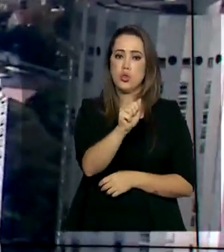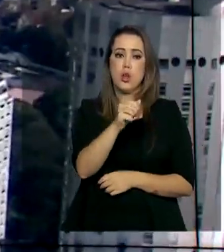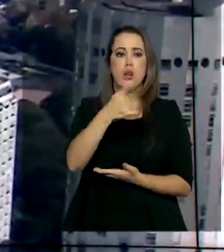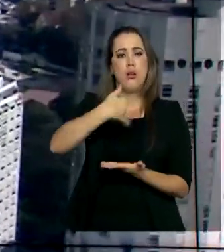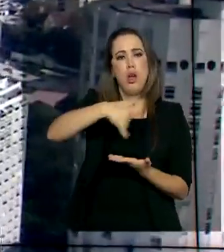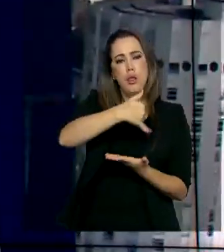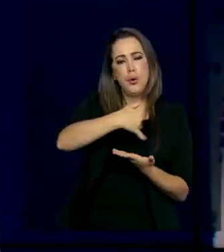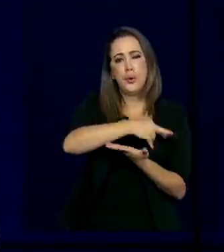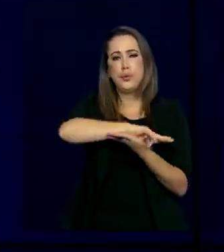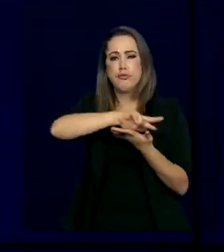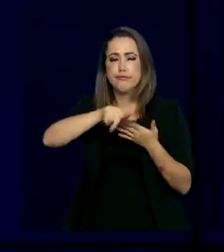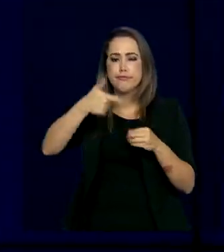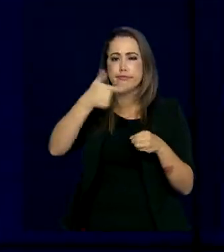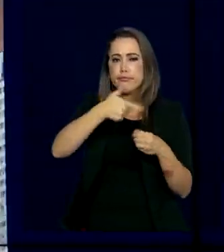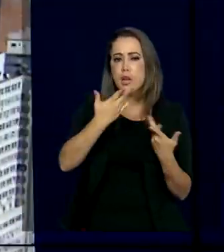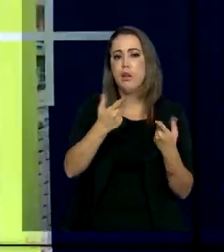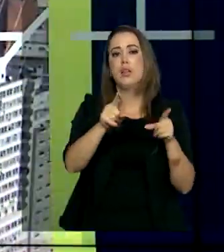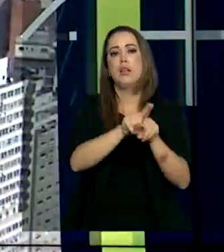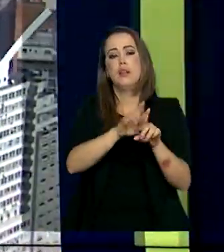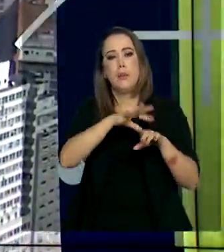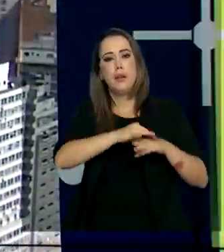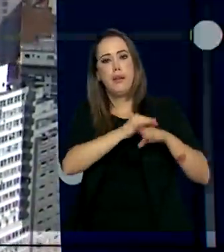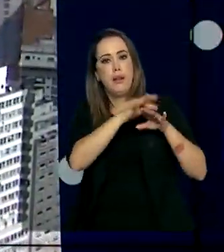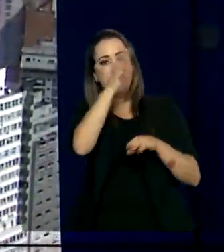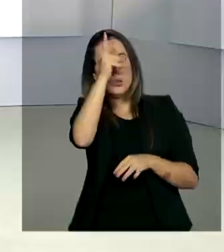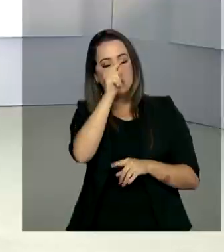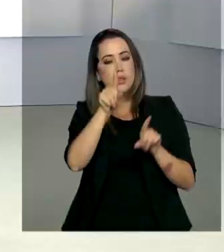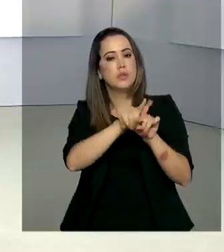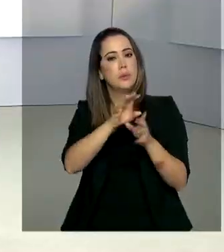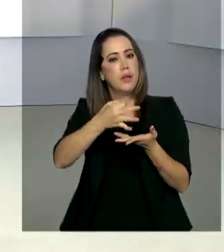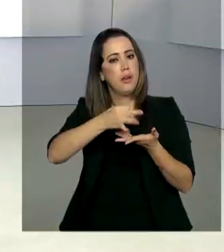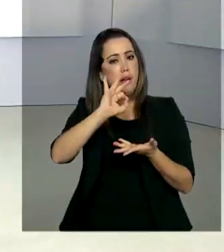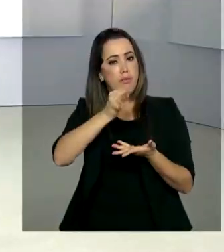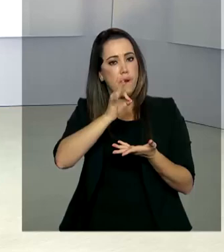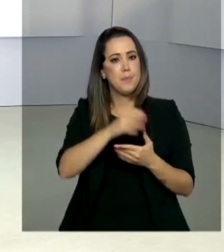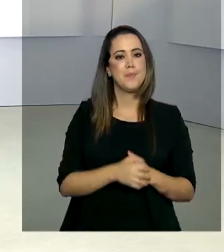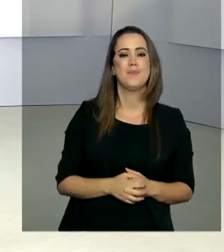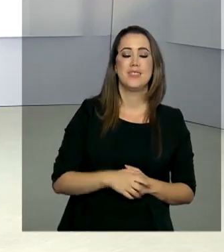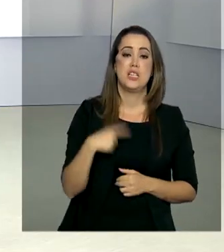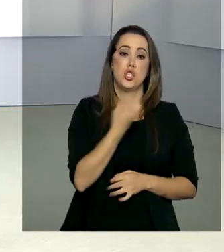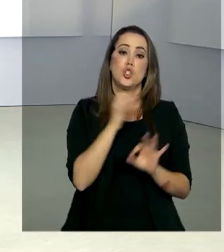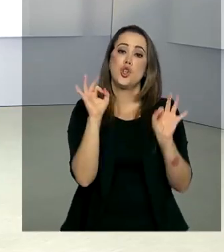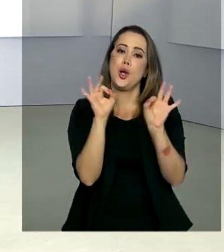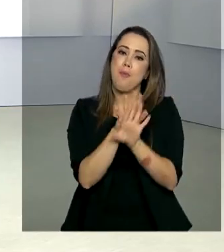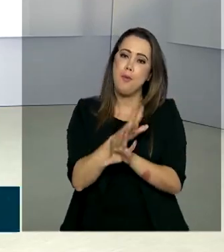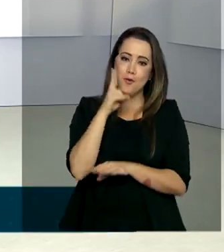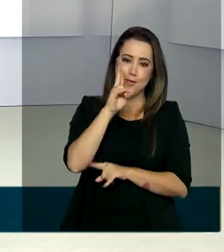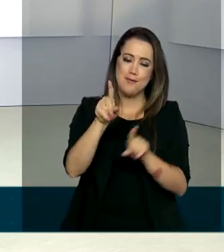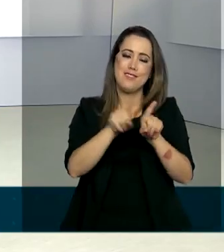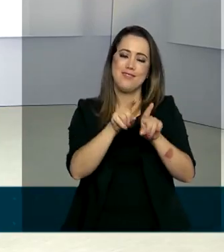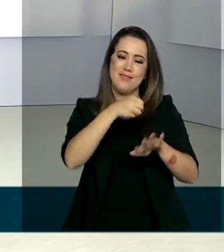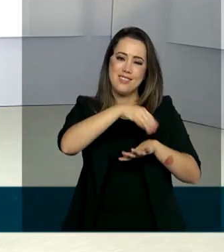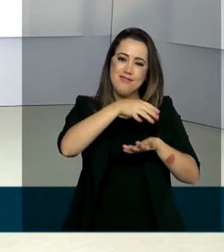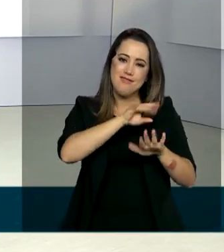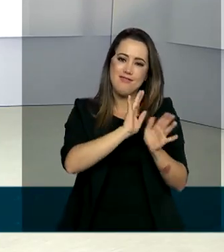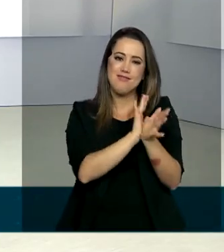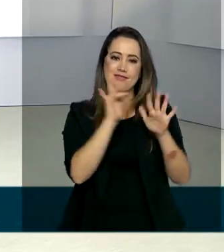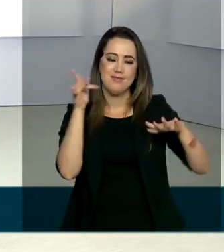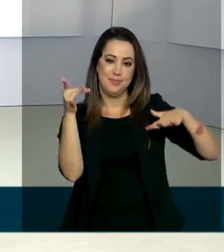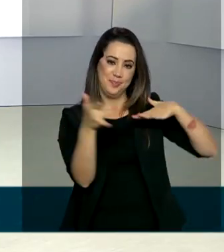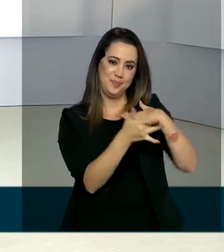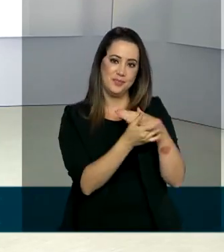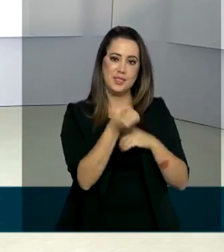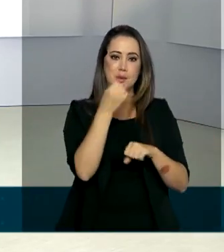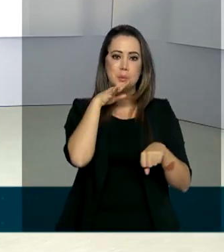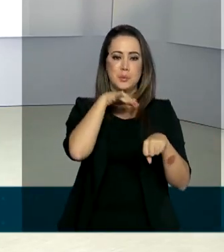óleos, combustíveis, carne de aves e café. A gente fica por aqui e você pode acompanhar outras notícias seguindo as nossas